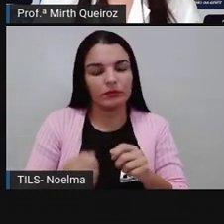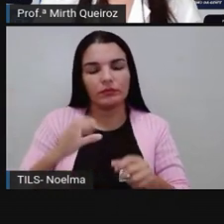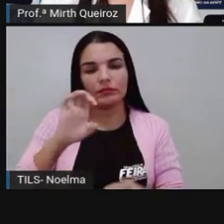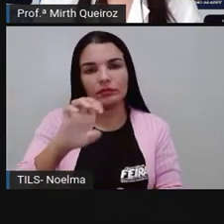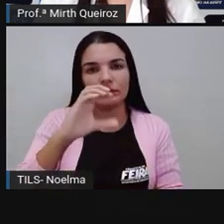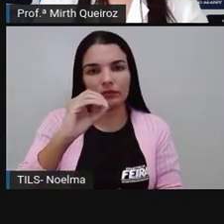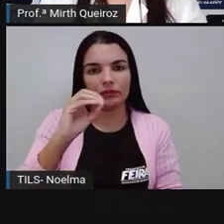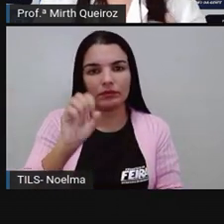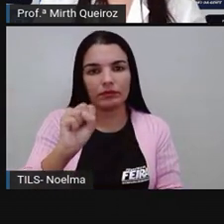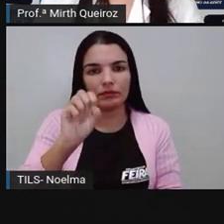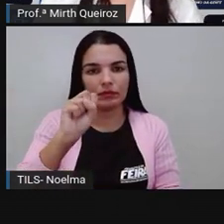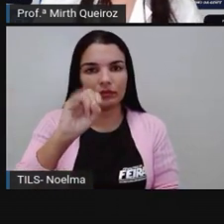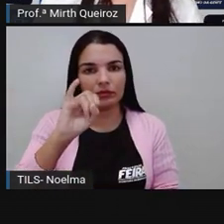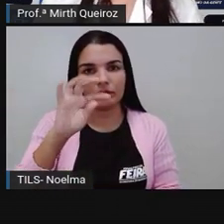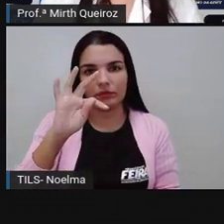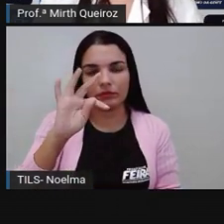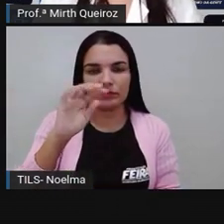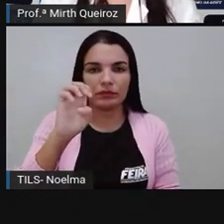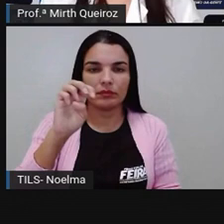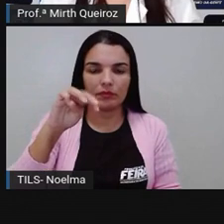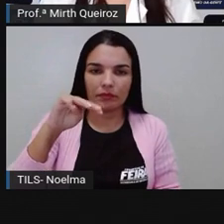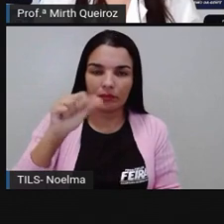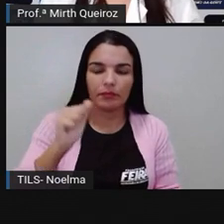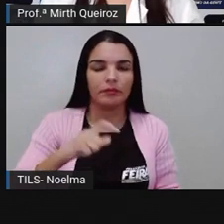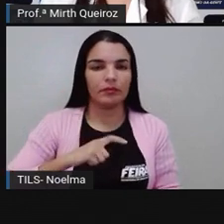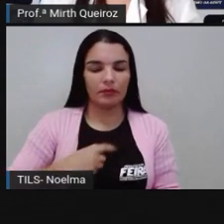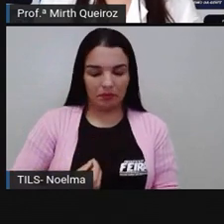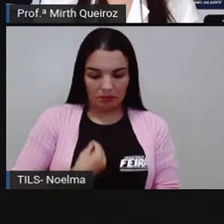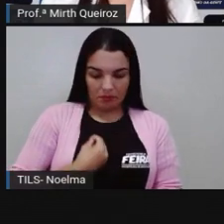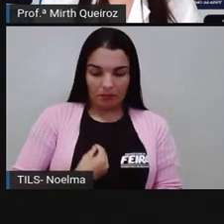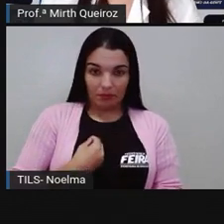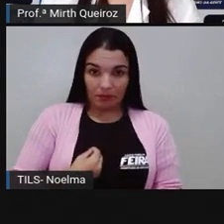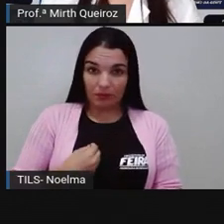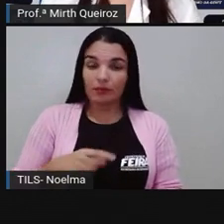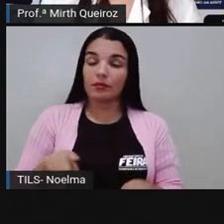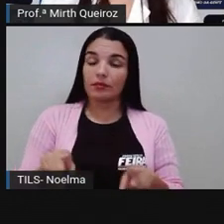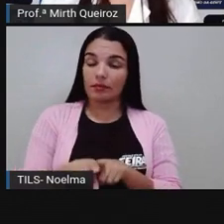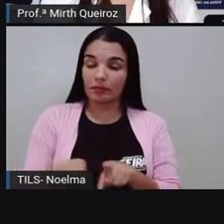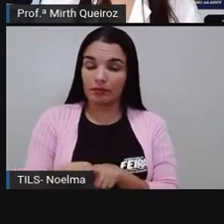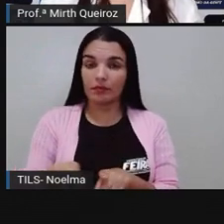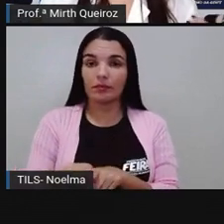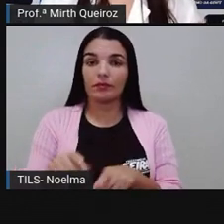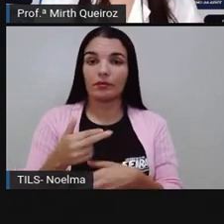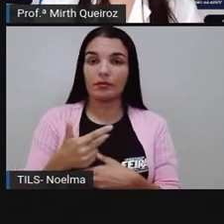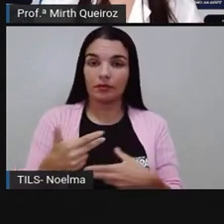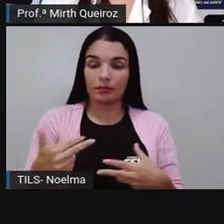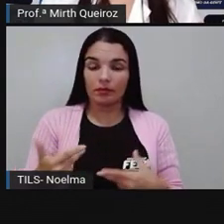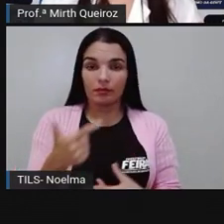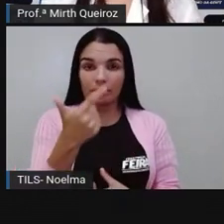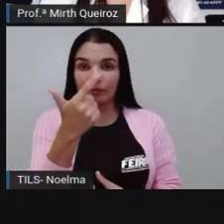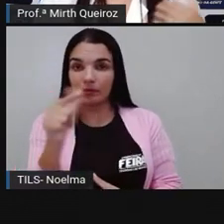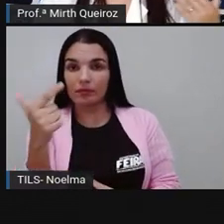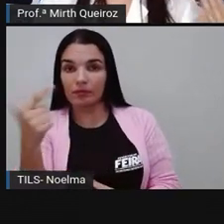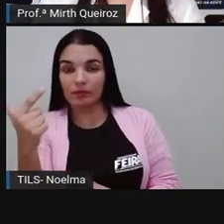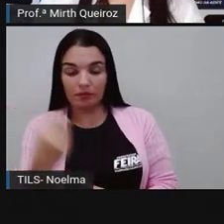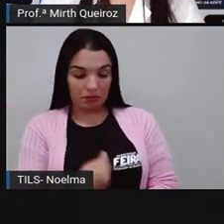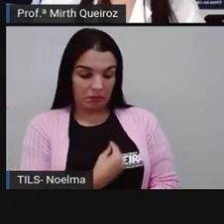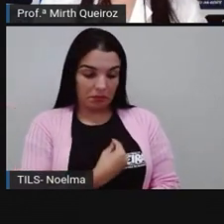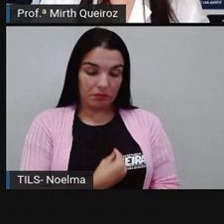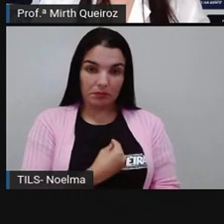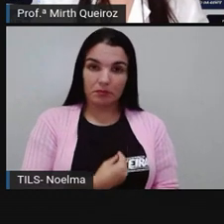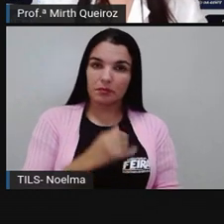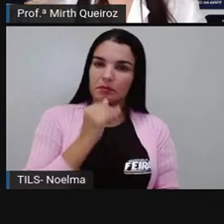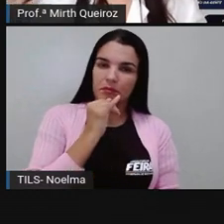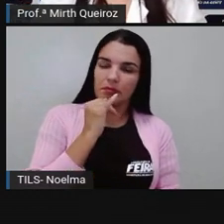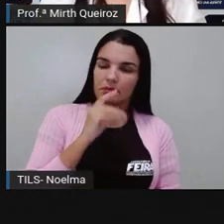aí seres bióticos e abióticos. Bióticos, aqueles seres que têm vida, que é o caso da gente, né? É o caso de